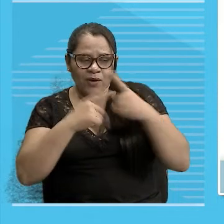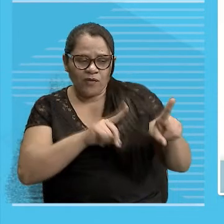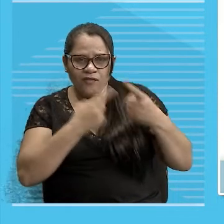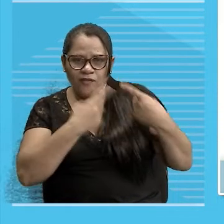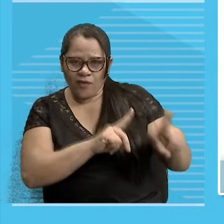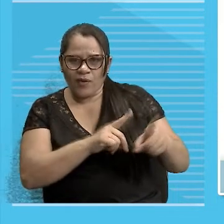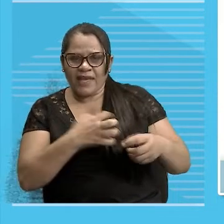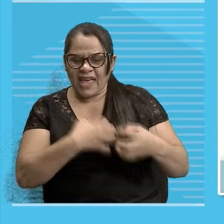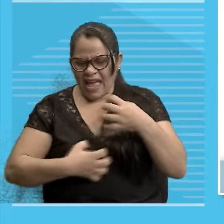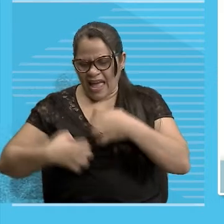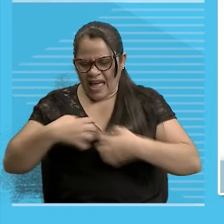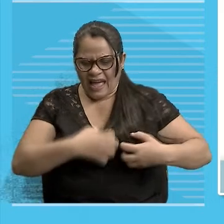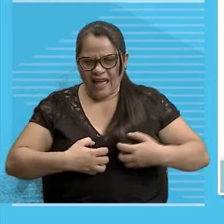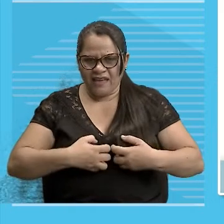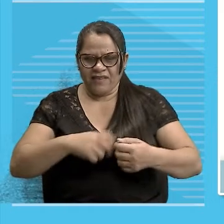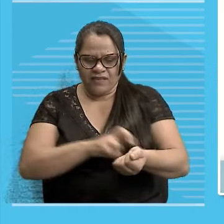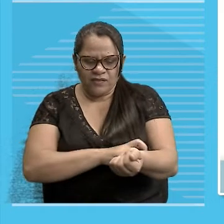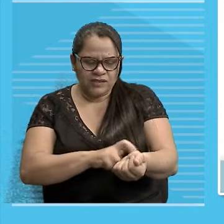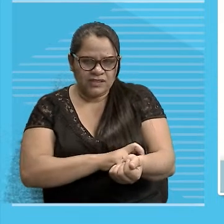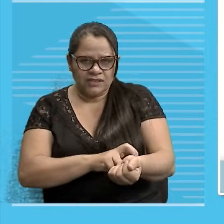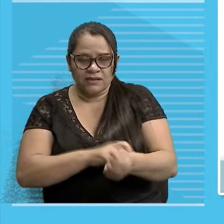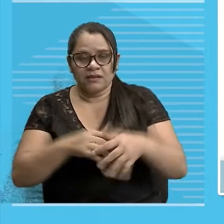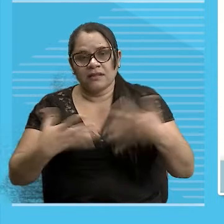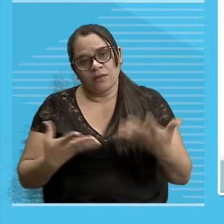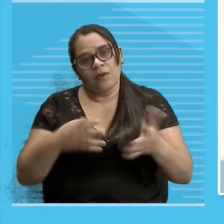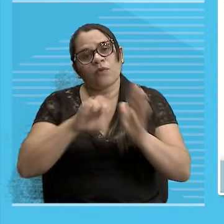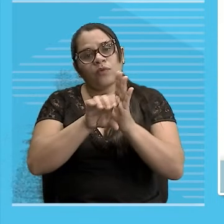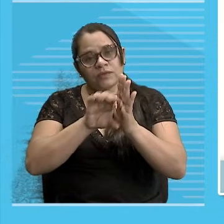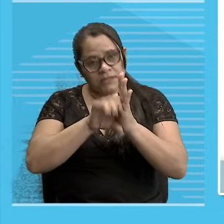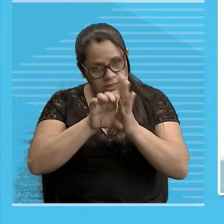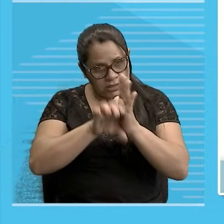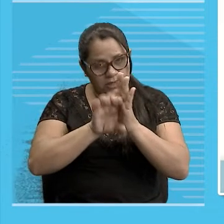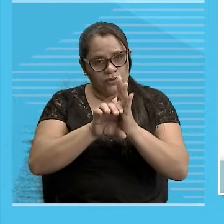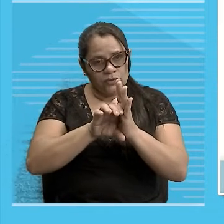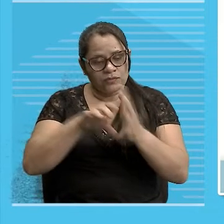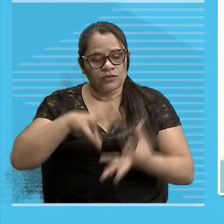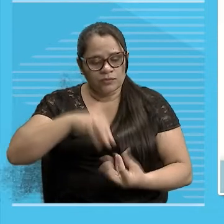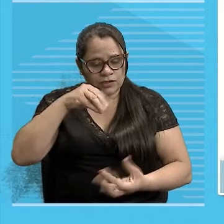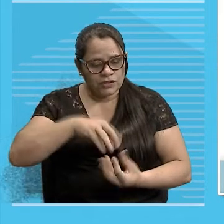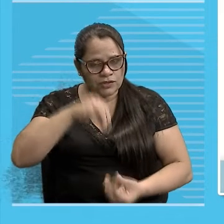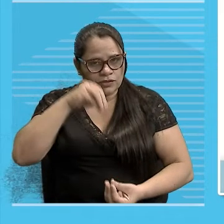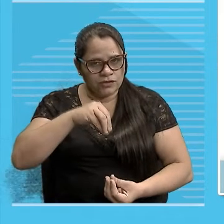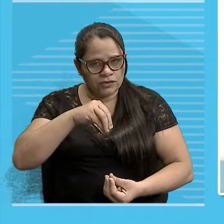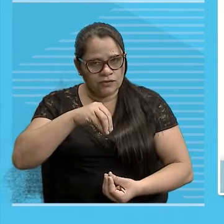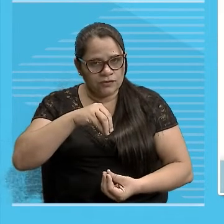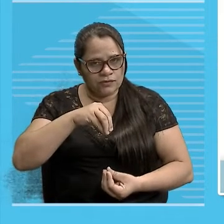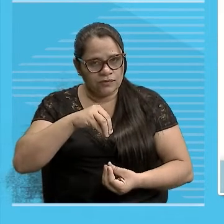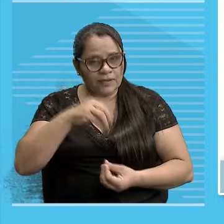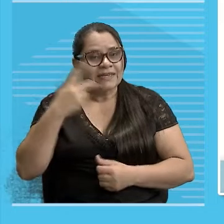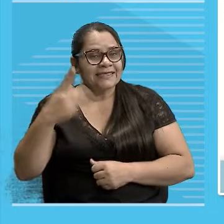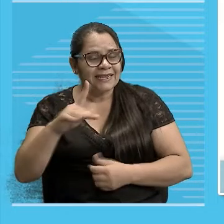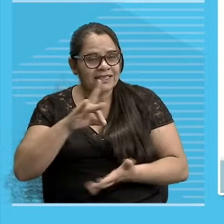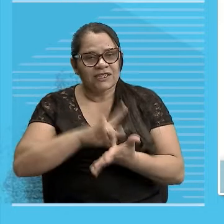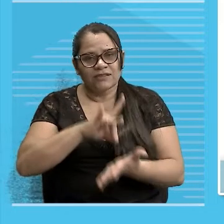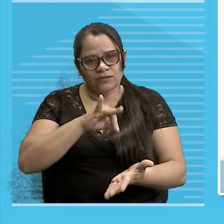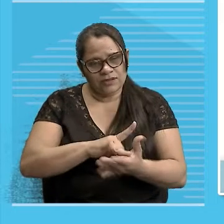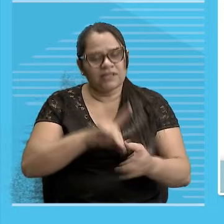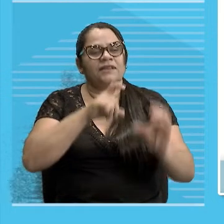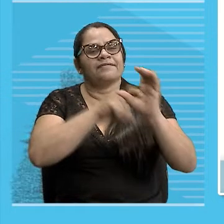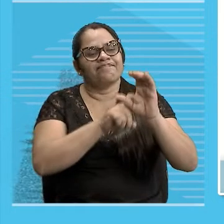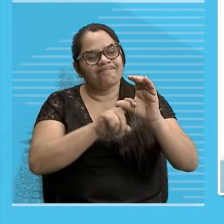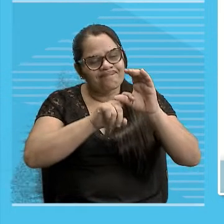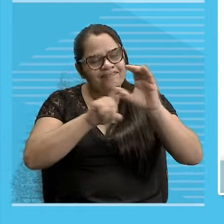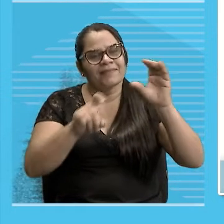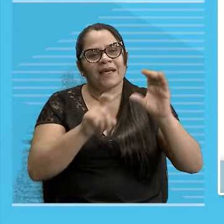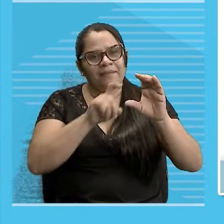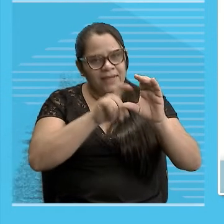Esse é o conceito De substantivo Abstrato Ser de existência Independente